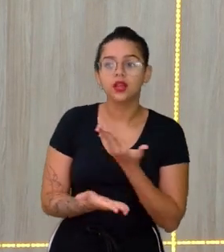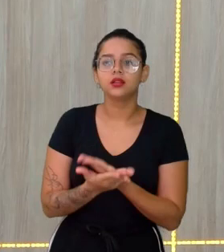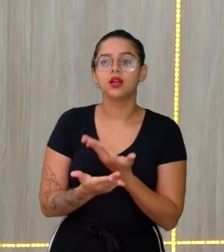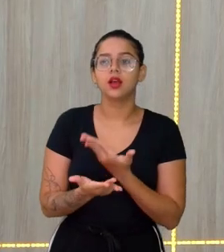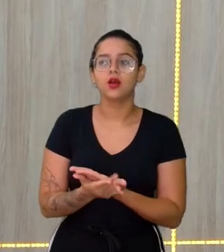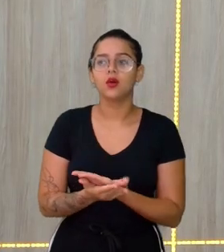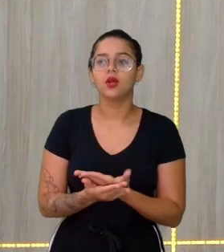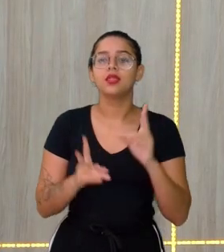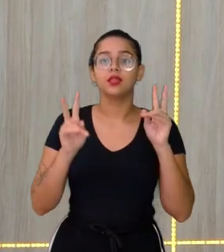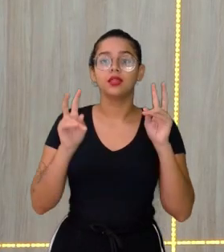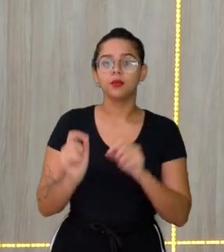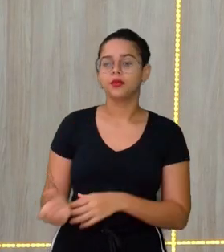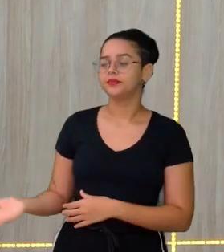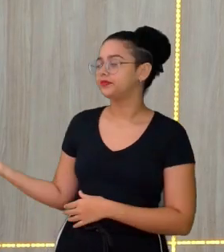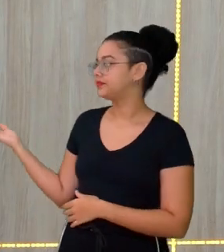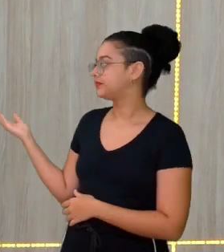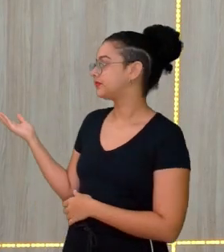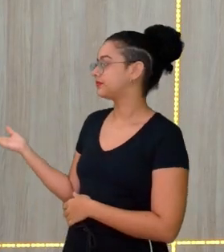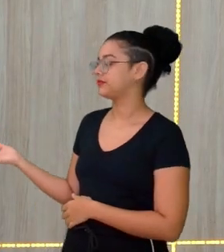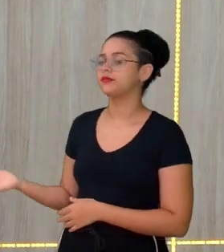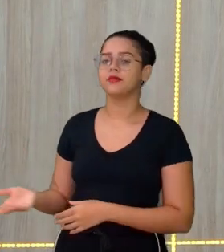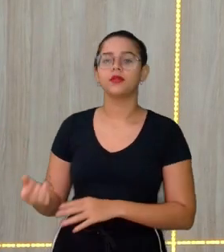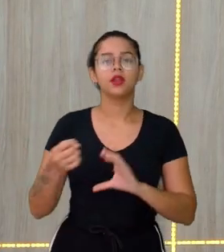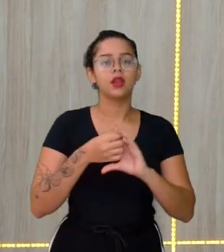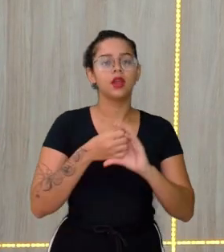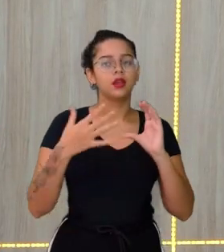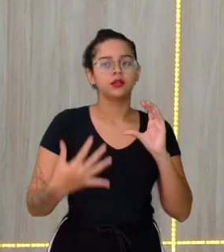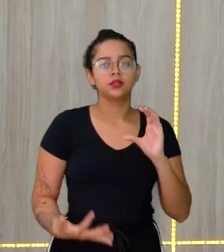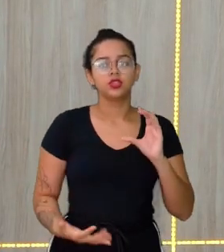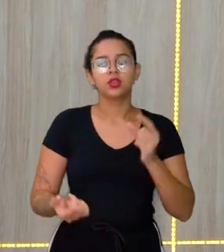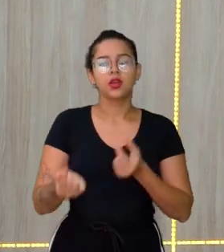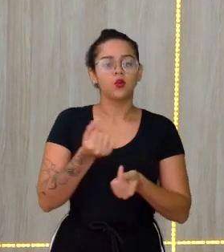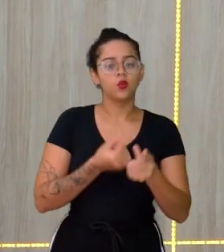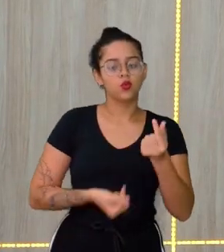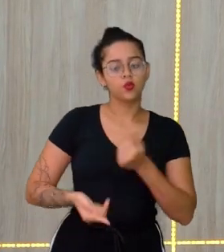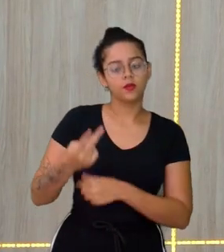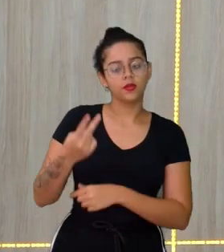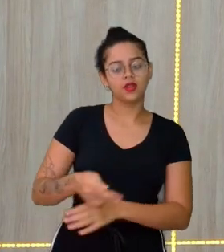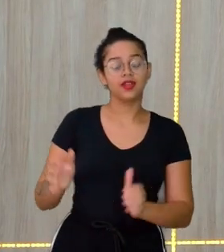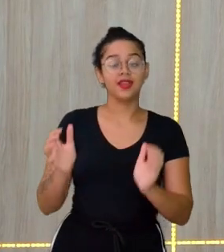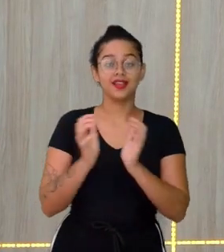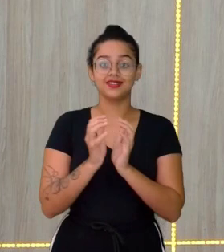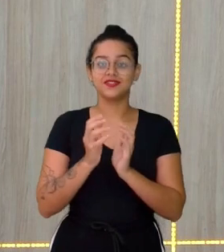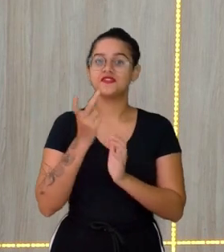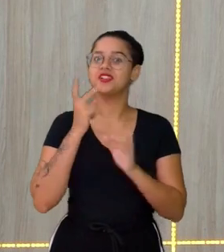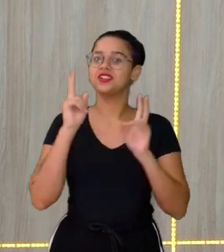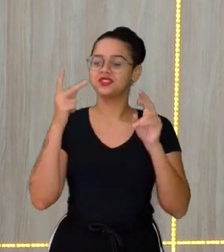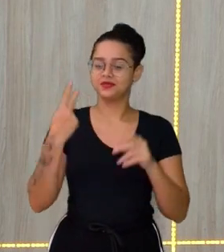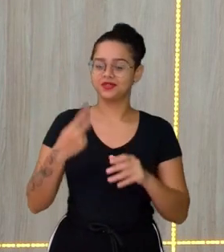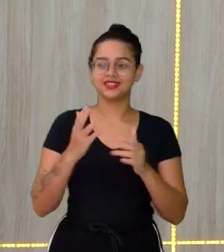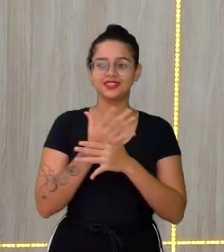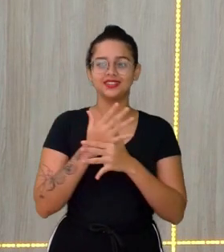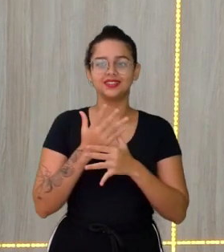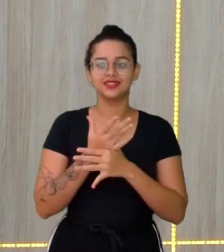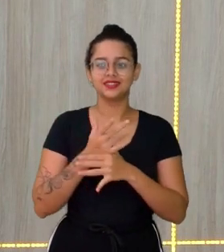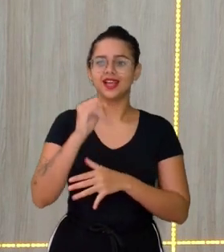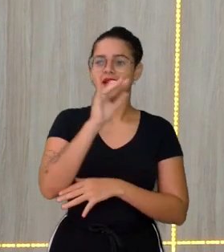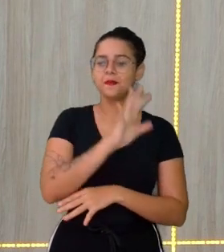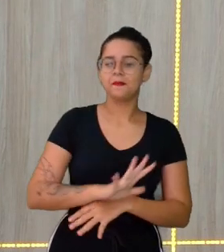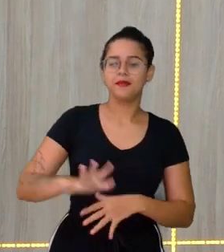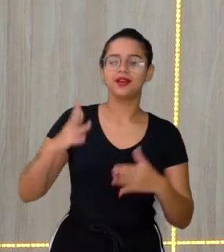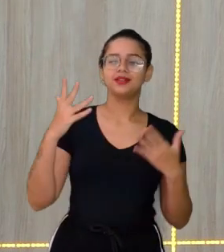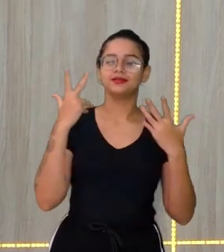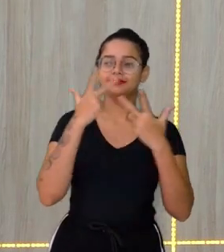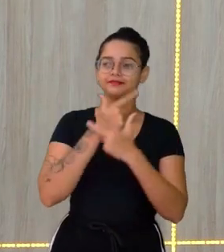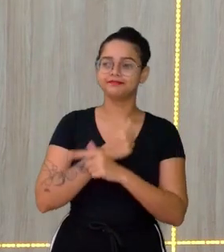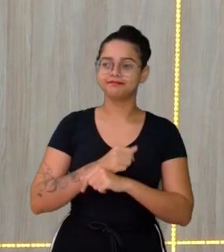que tem por tema Aspectos econômicos do Recife Vamos falar da nossa cidade Com um conjunto de imagens Olha